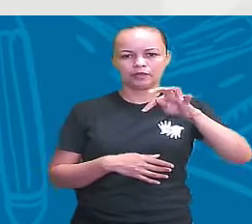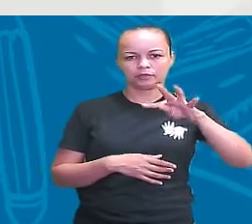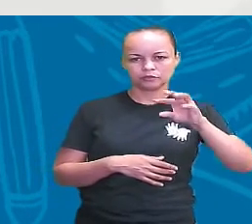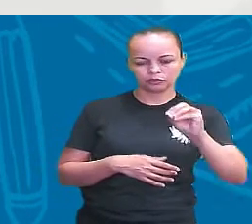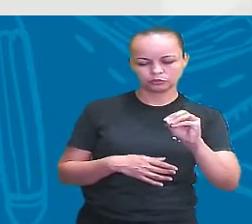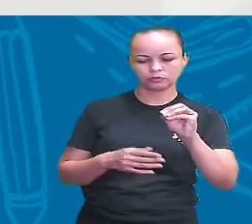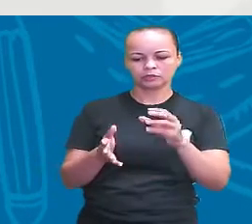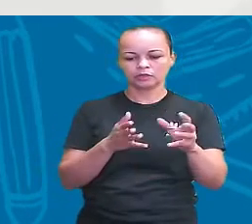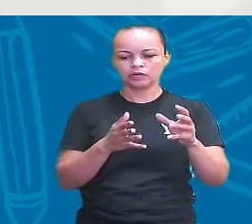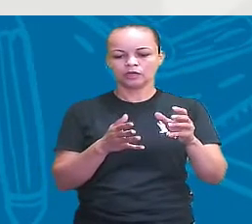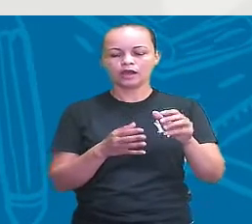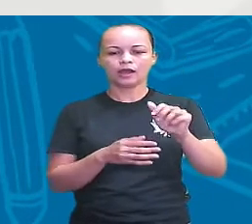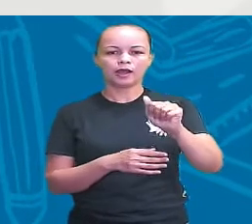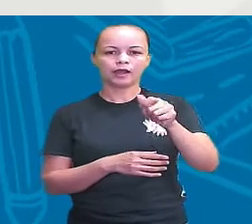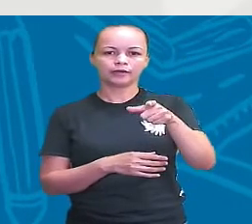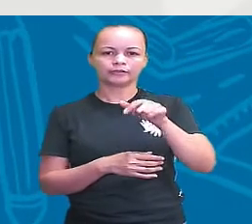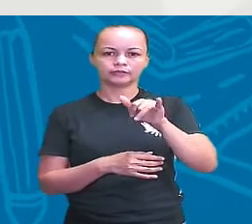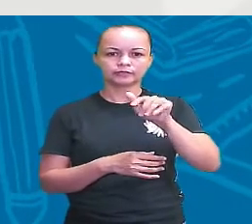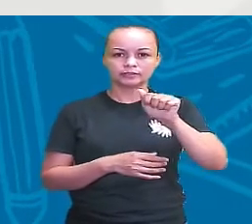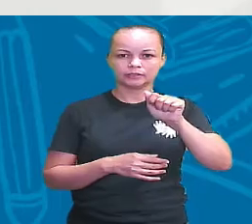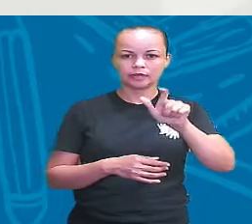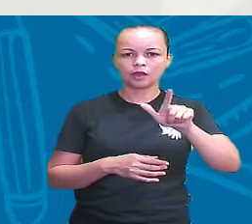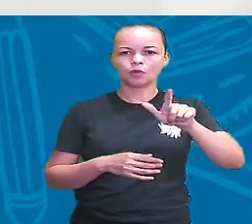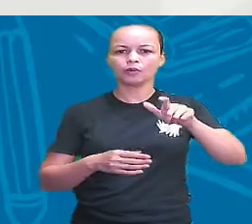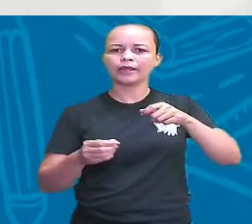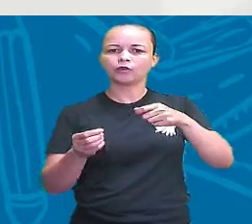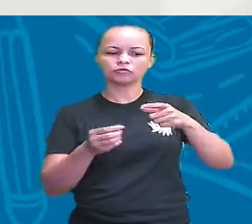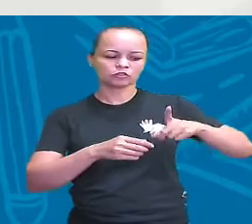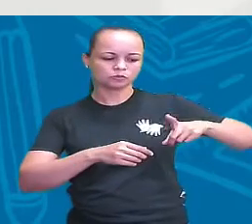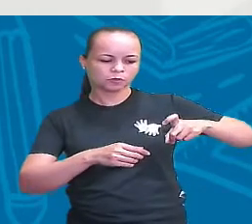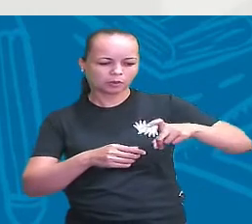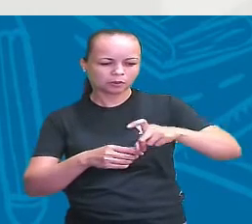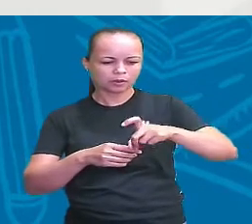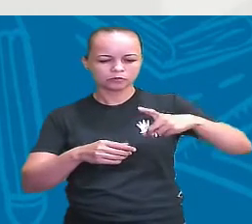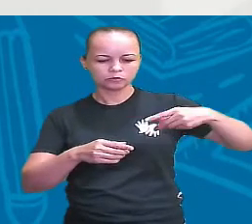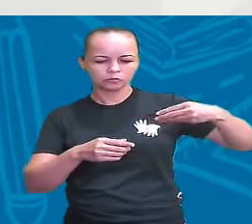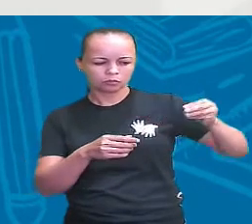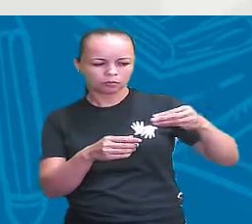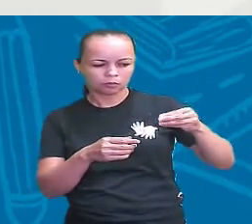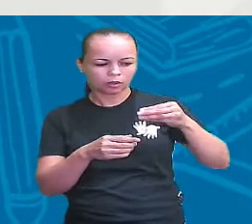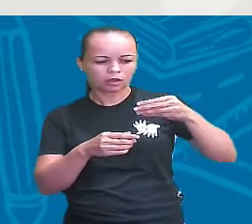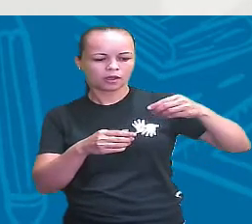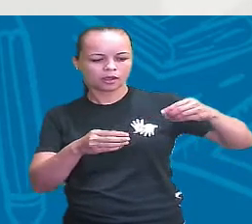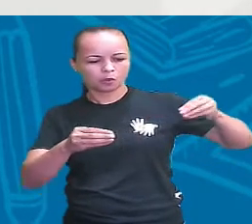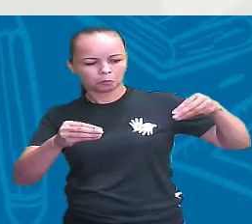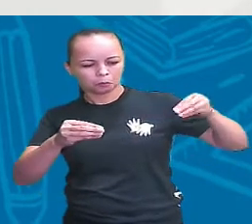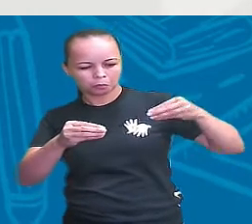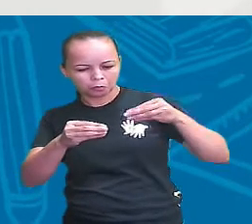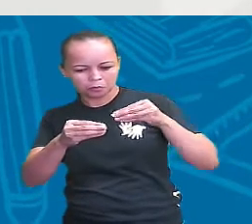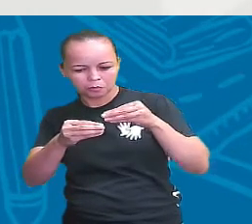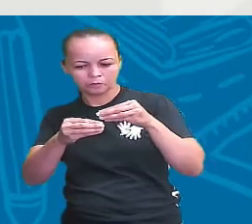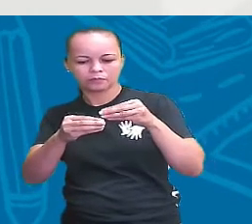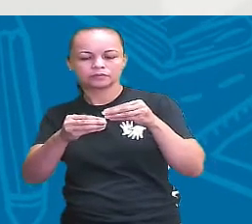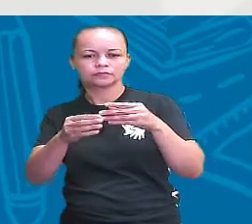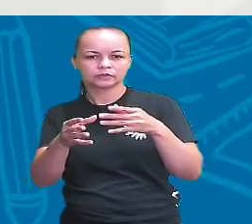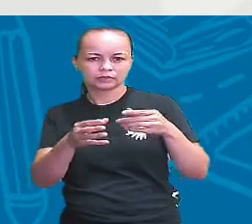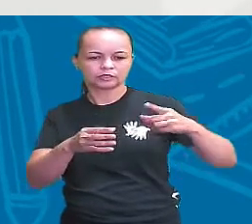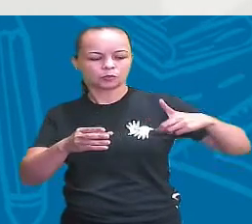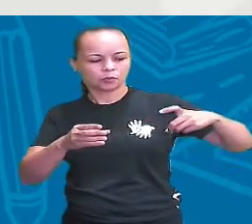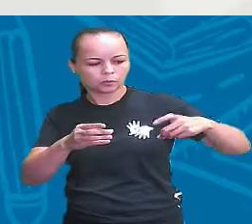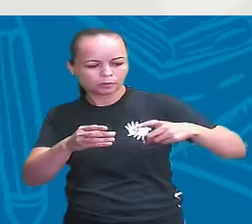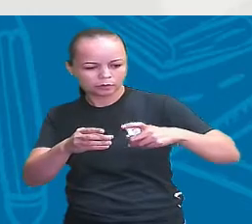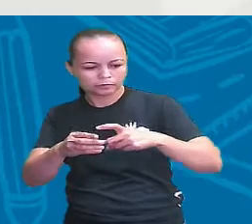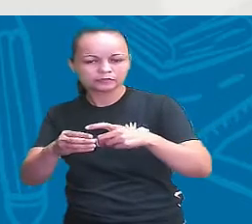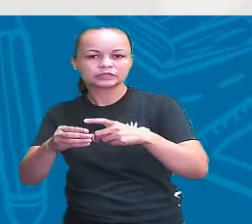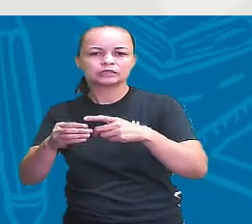tem o movimento de chicotear, para promover essa propulsão. E aí, como você percebe, todas essas informações